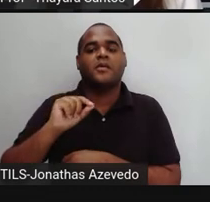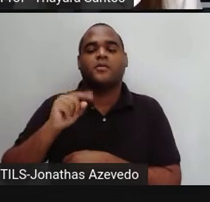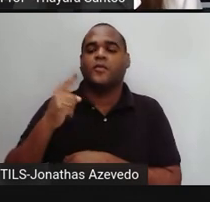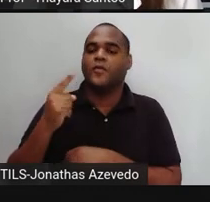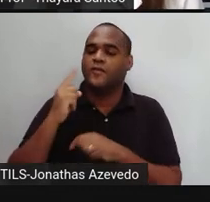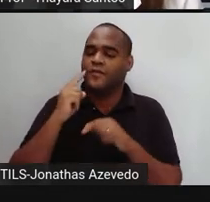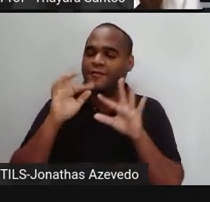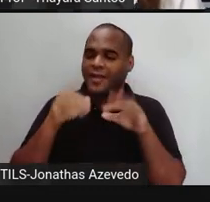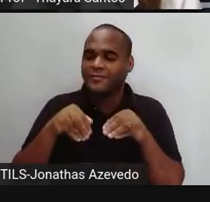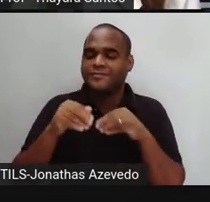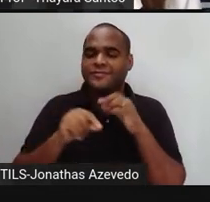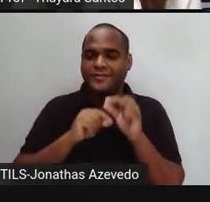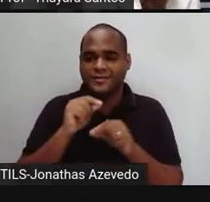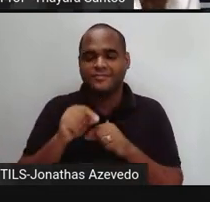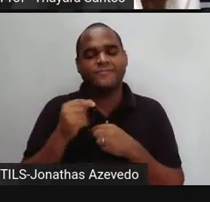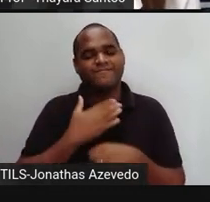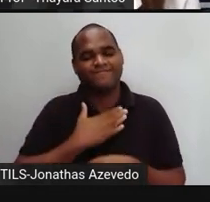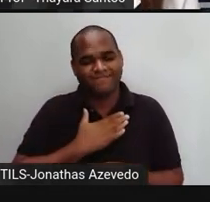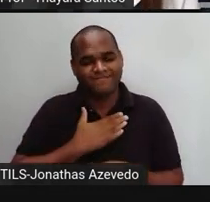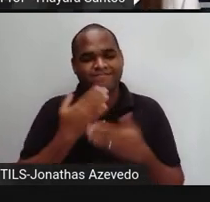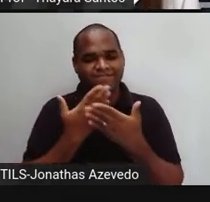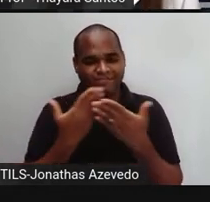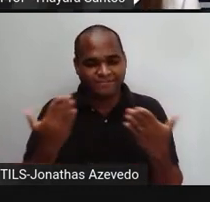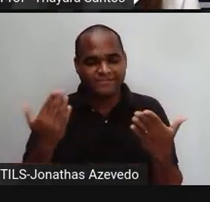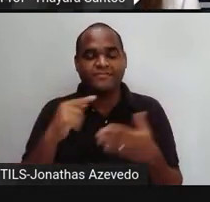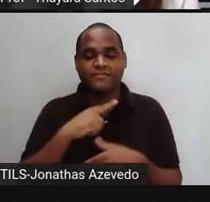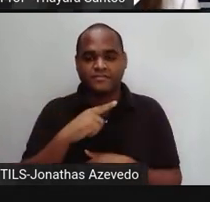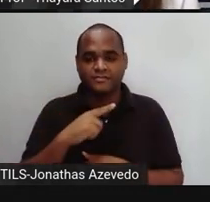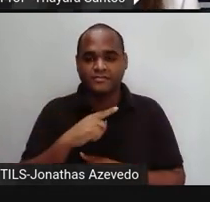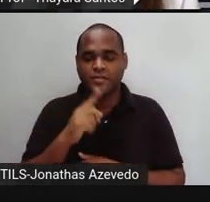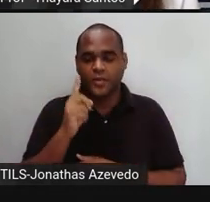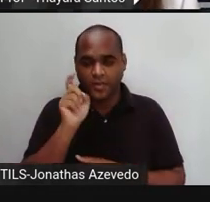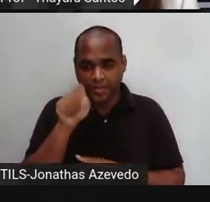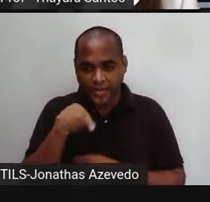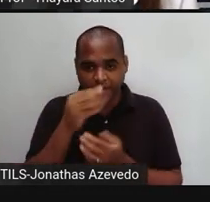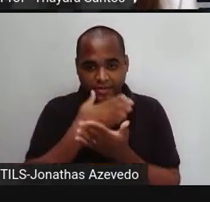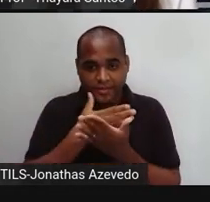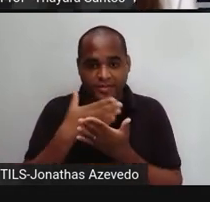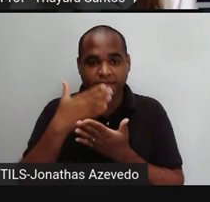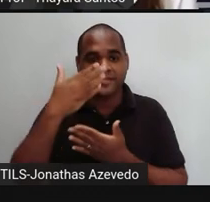última colocação. E eu gosto de ver quem é que está. Então, cliquem em começar